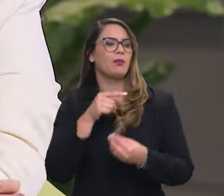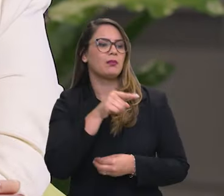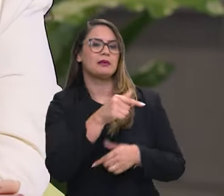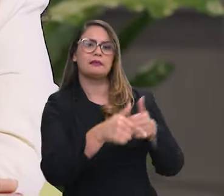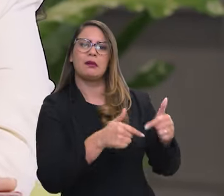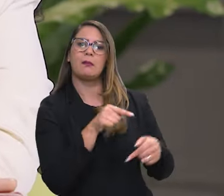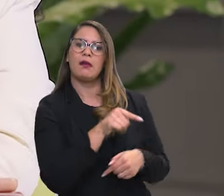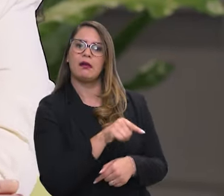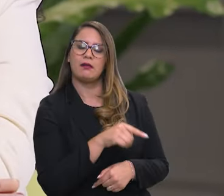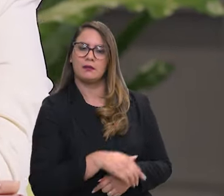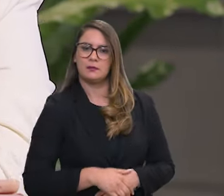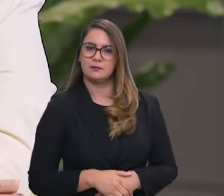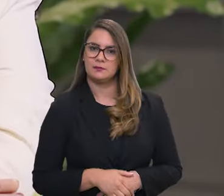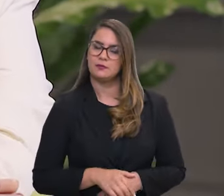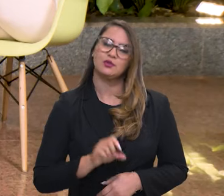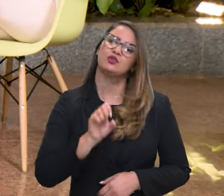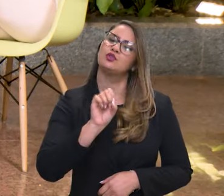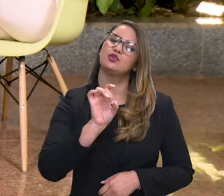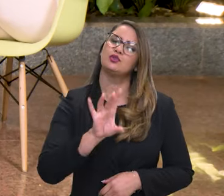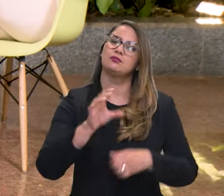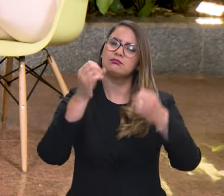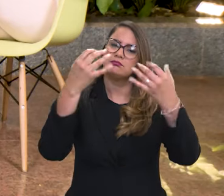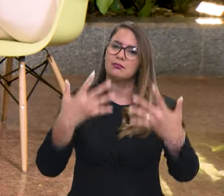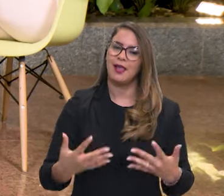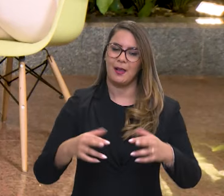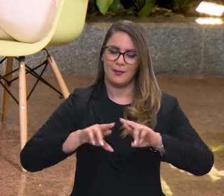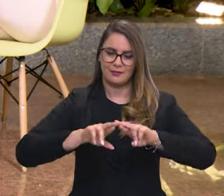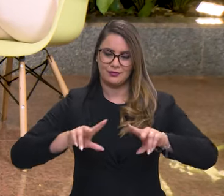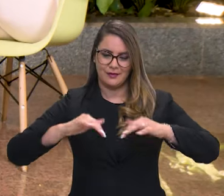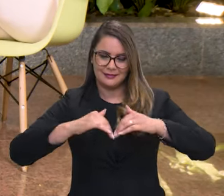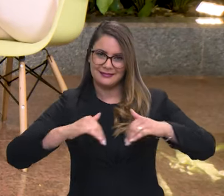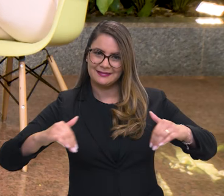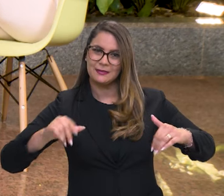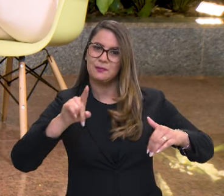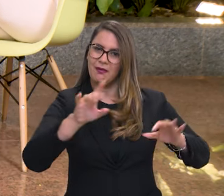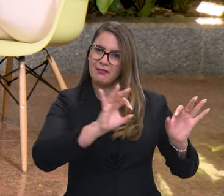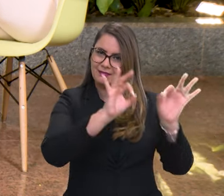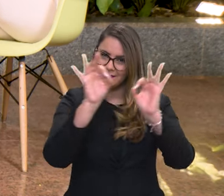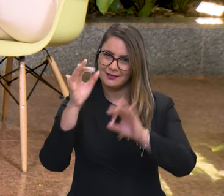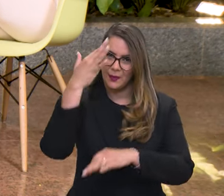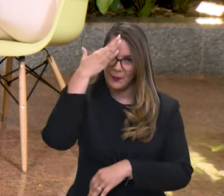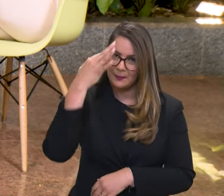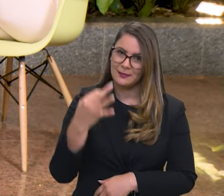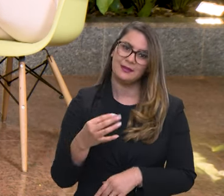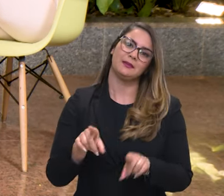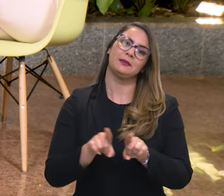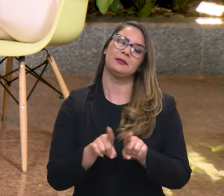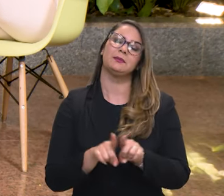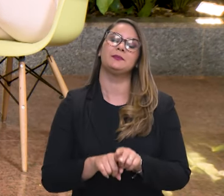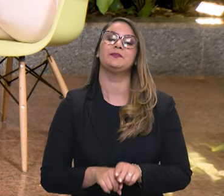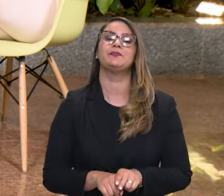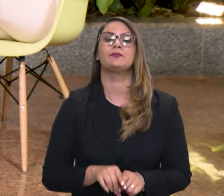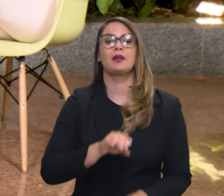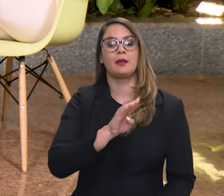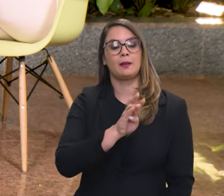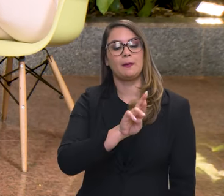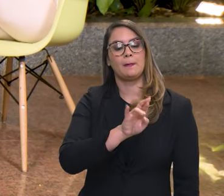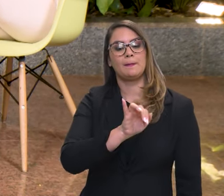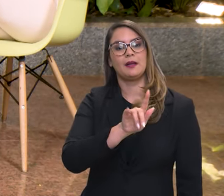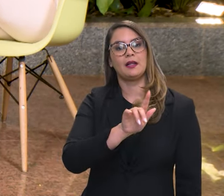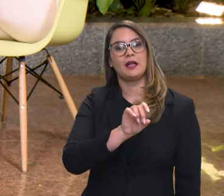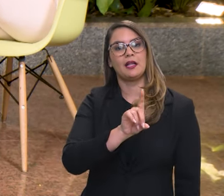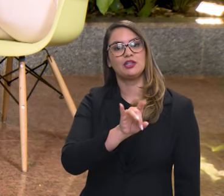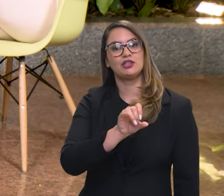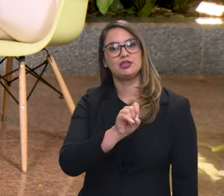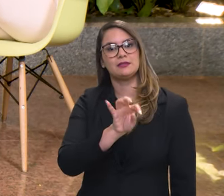Só para a gente diferenciar e para a nossa audiência também ter essa noção de diferença. O nosso brigadista é civil, metade dos nossos